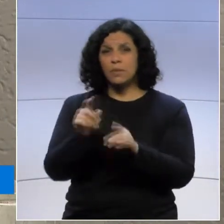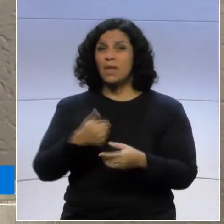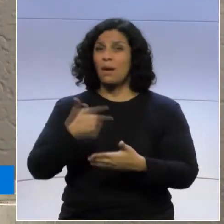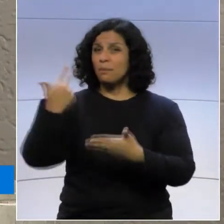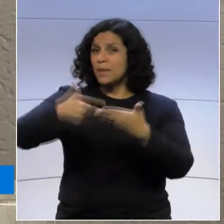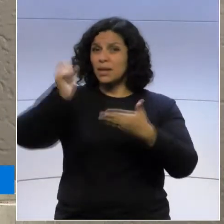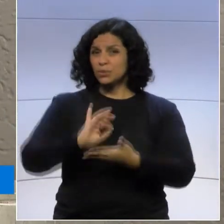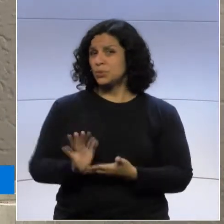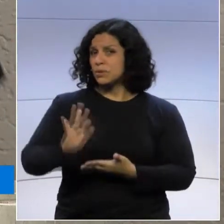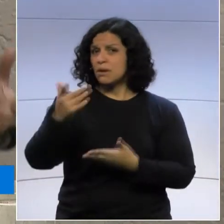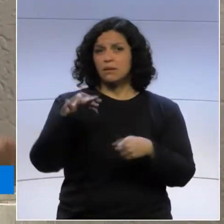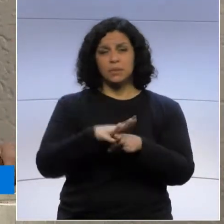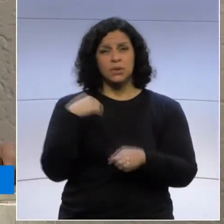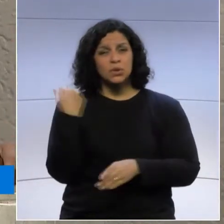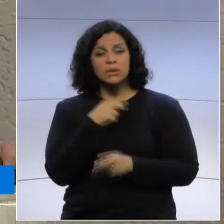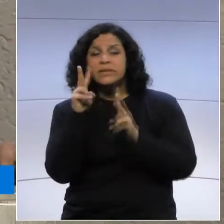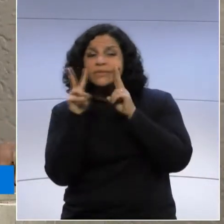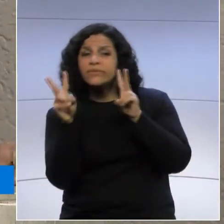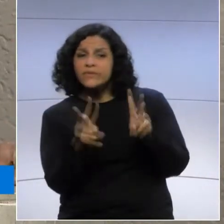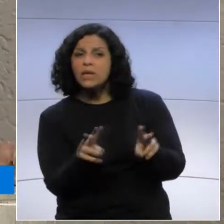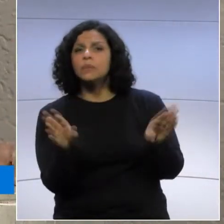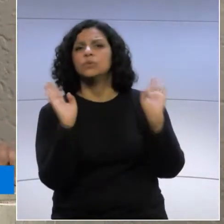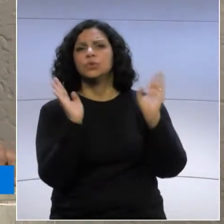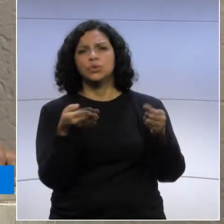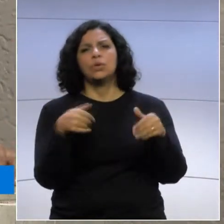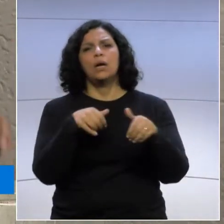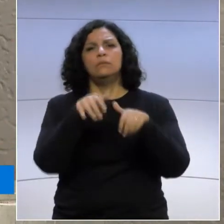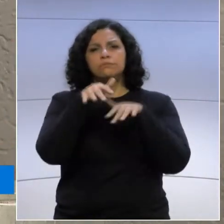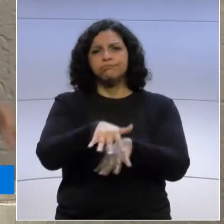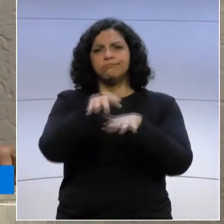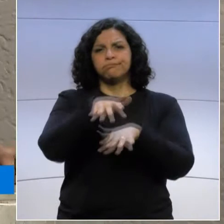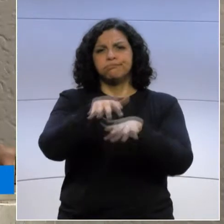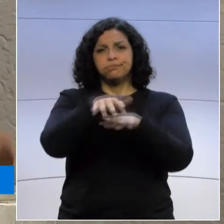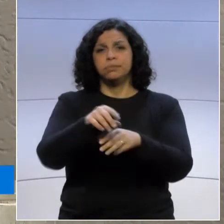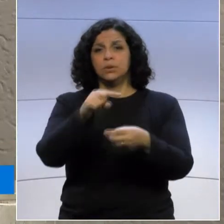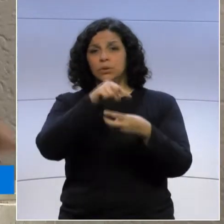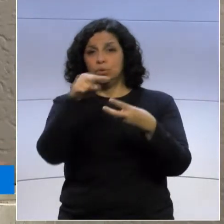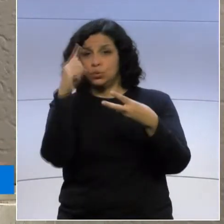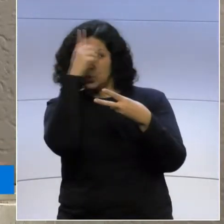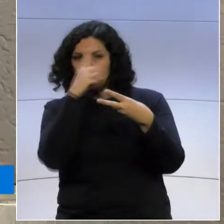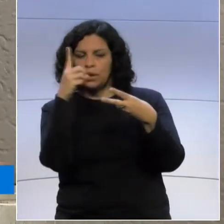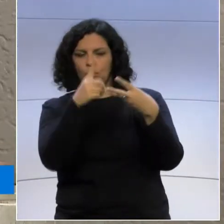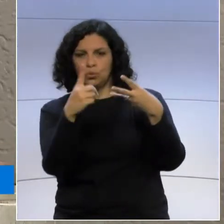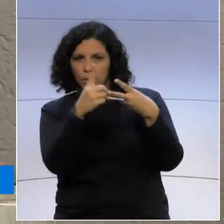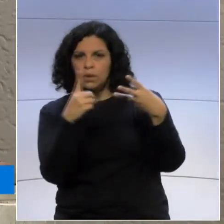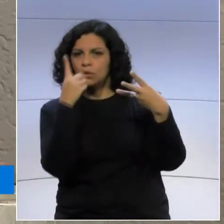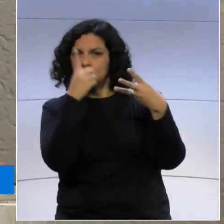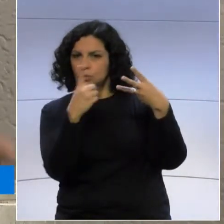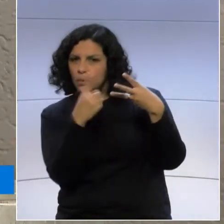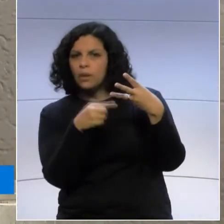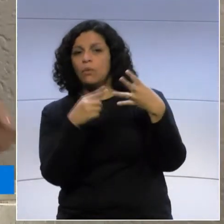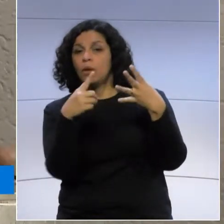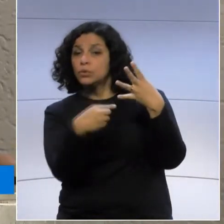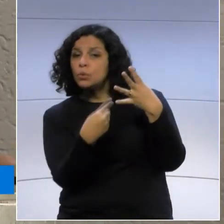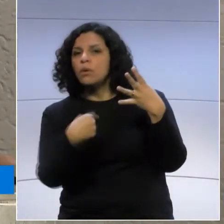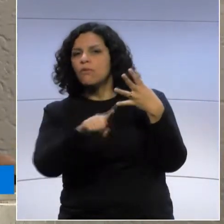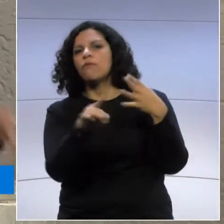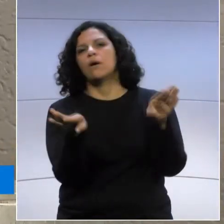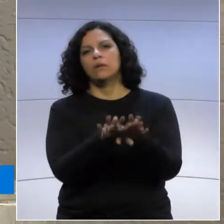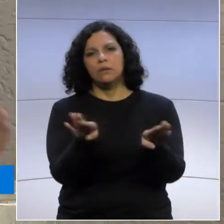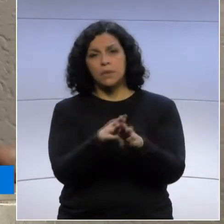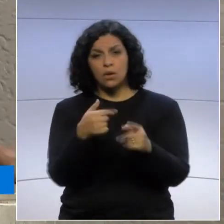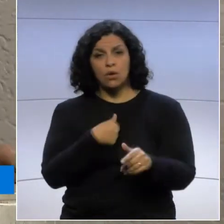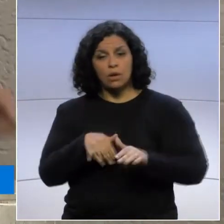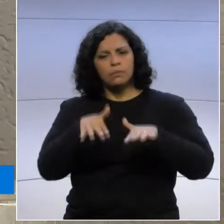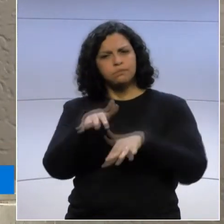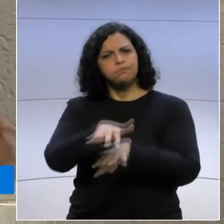pedágio, que nós vivemos, vimos protestando, nesses últimos três domingos, e estamos apoiando esse grande manifesto,